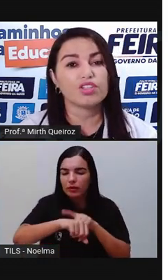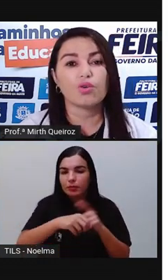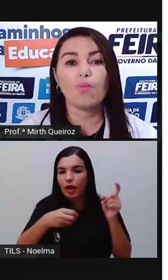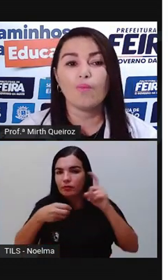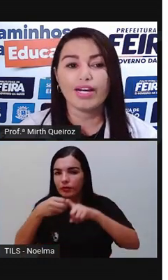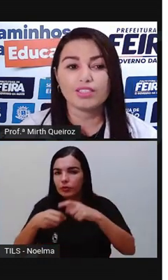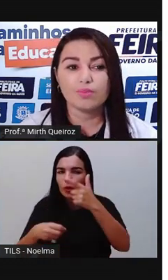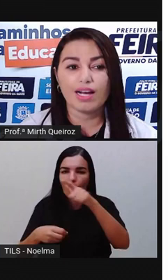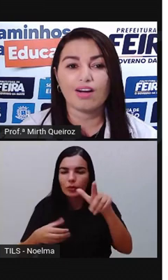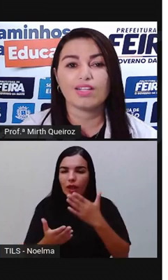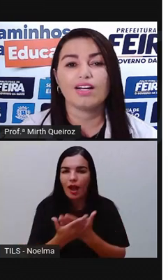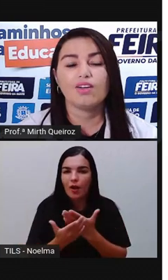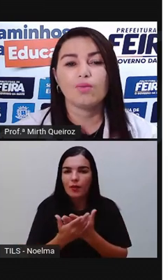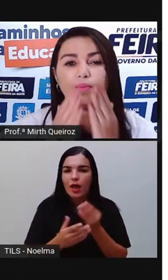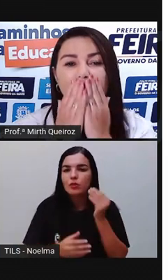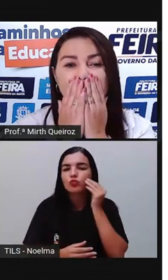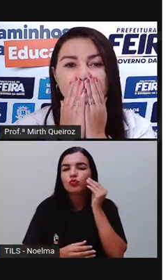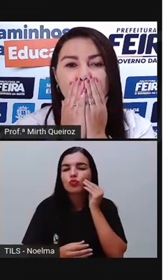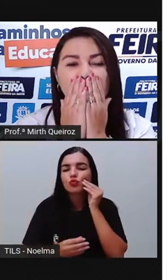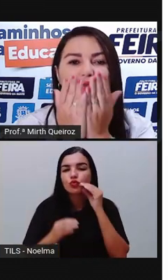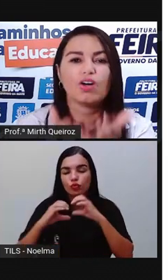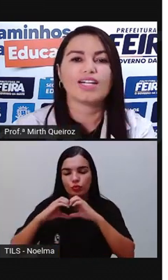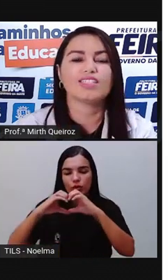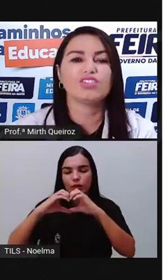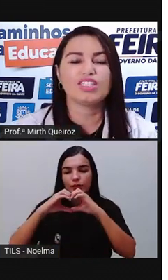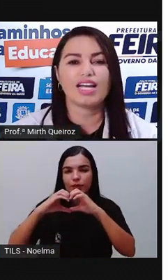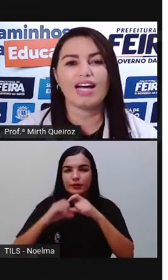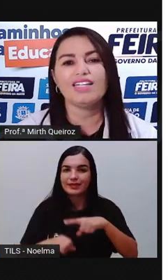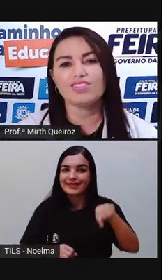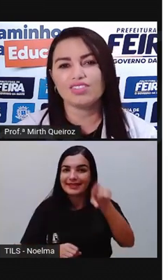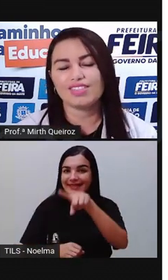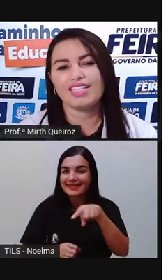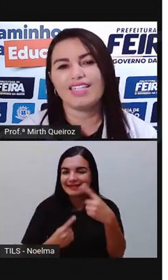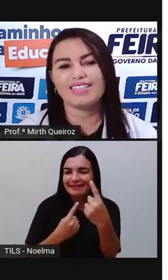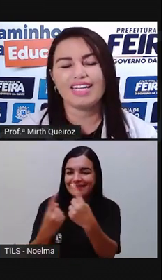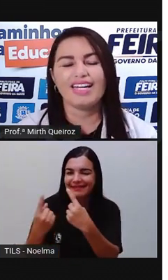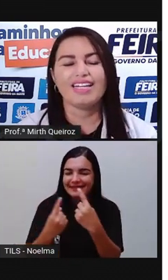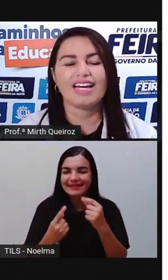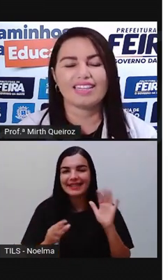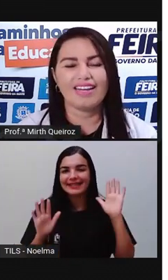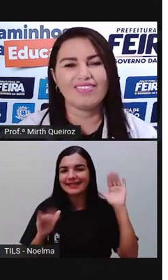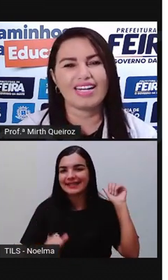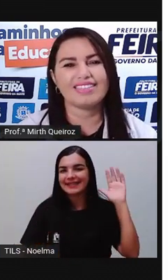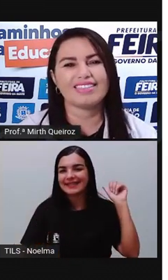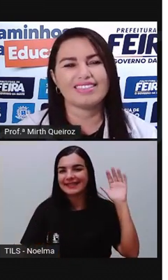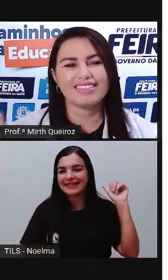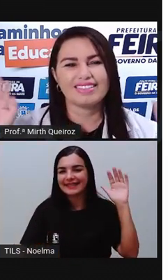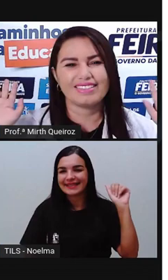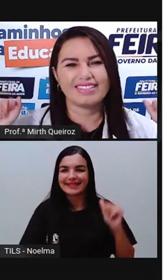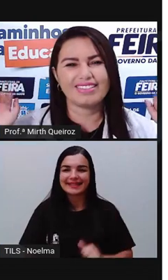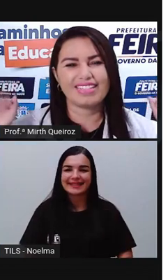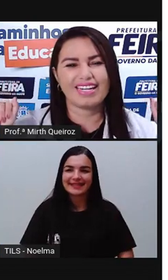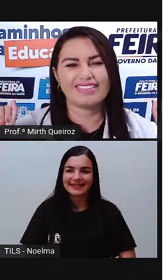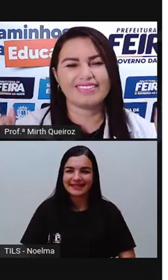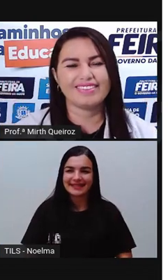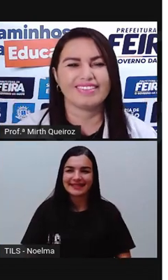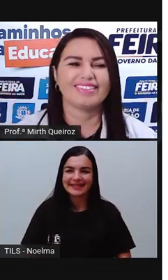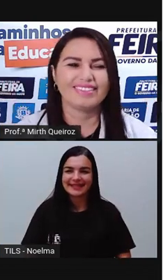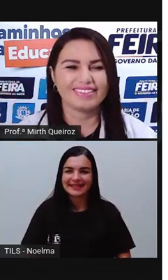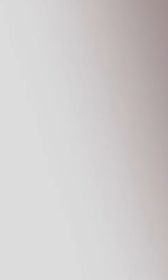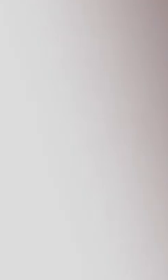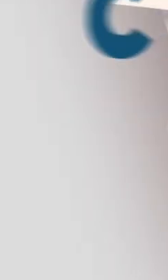a gente volta com mais uma aula. Um beijo no coração de cada um de vocês e até mais. Tchau, tchau!